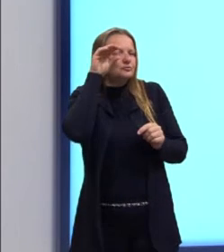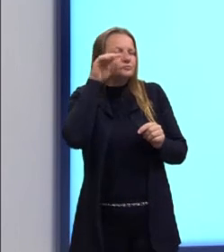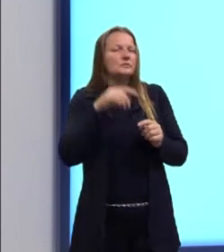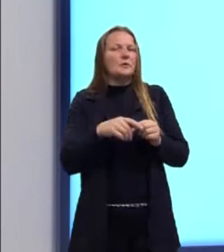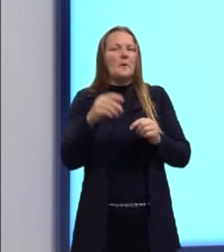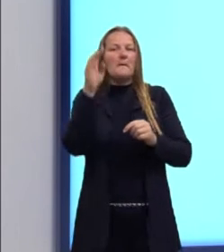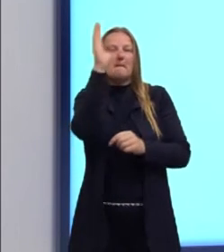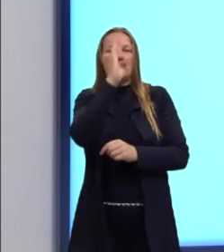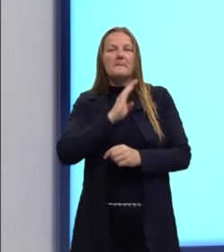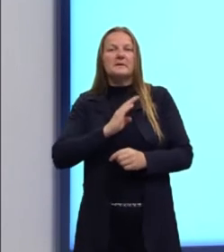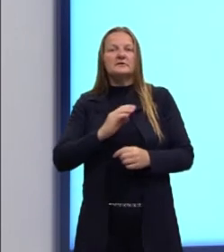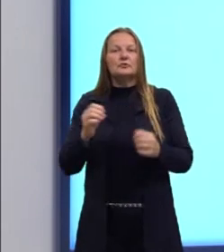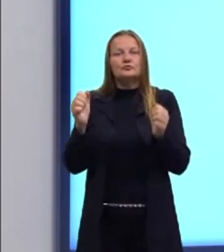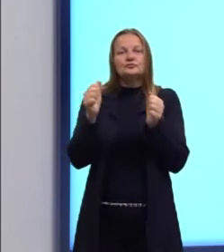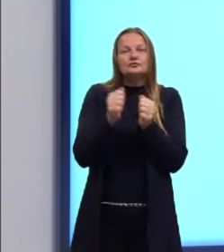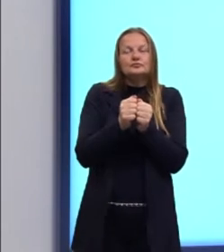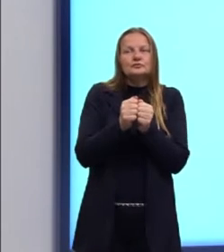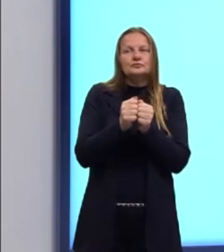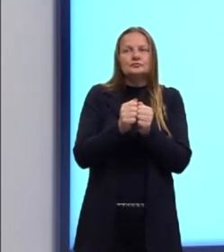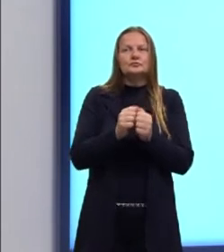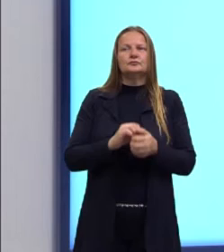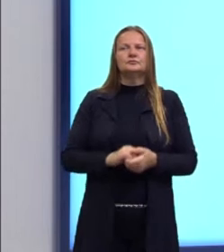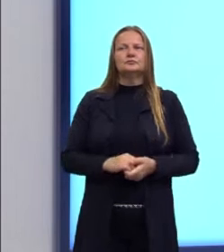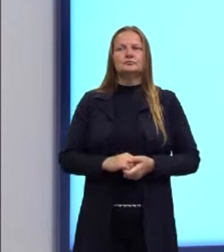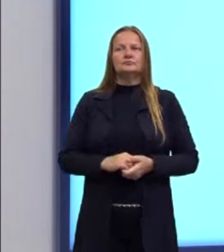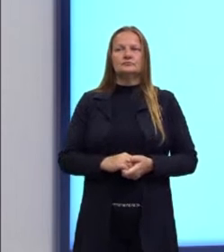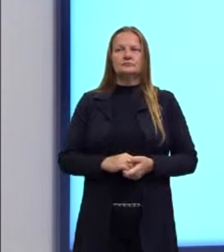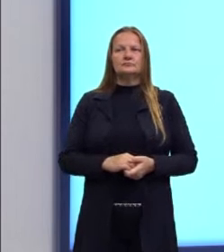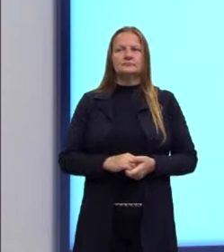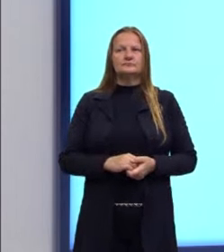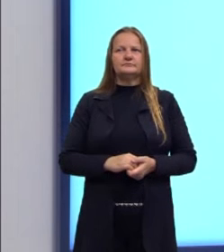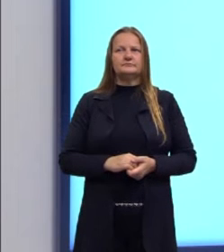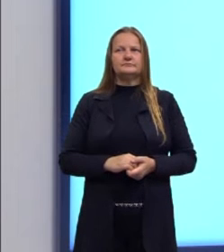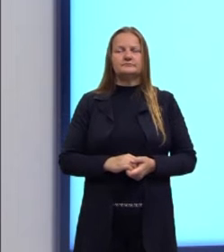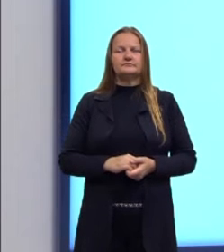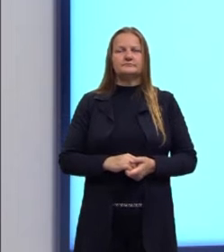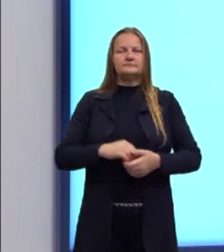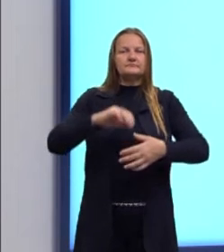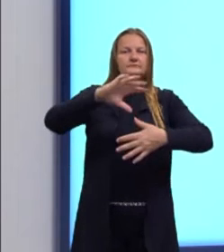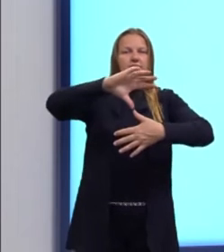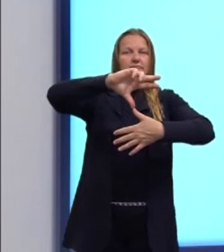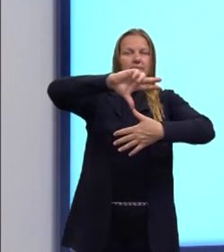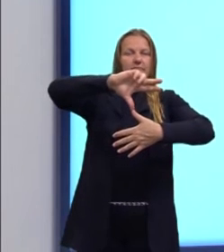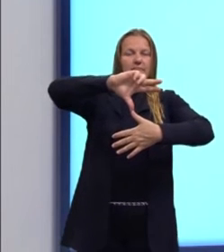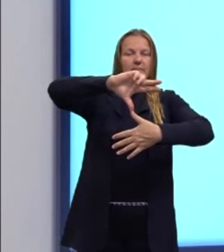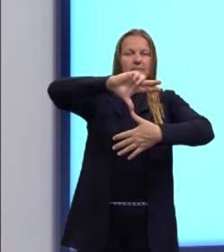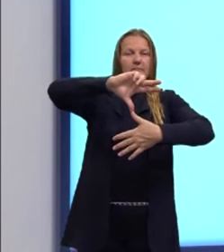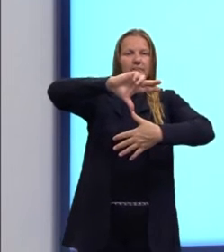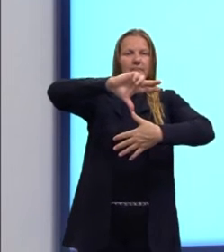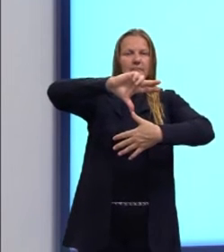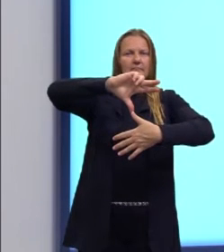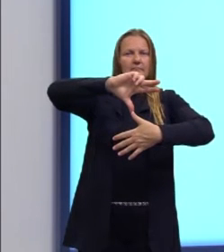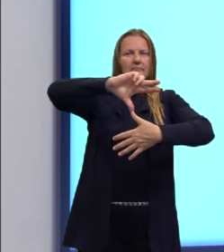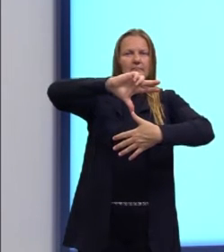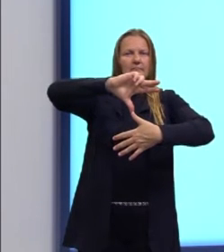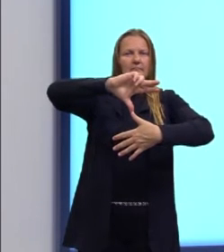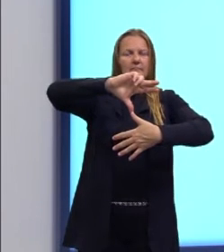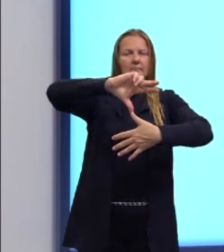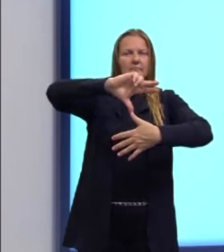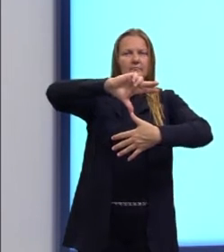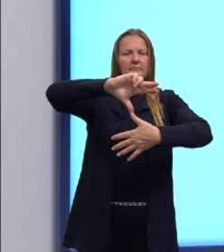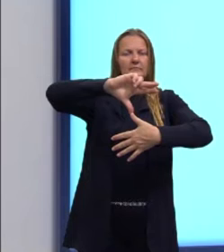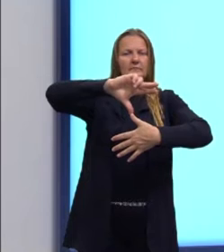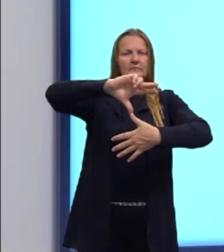Brasil, como daí no caso, o Brasil, país latino-americano, dentro desse contexto, dentro dessas